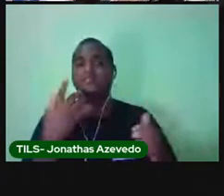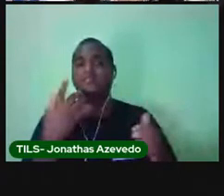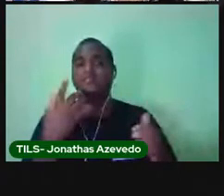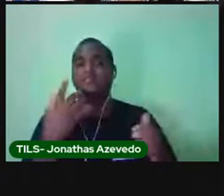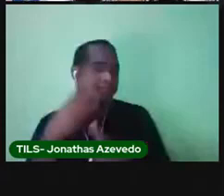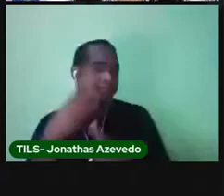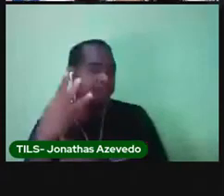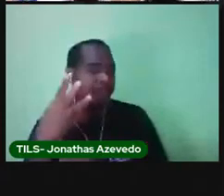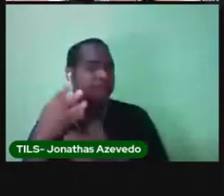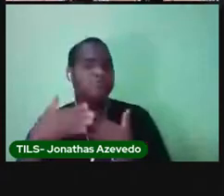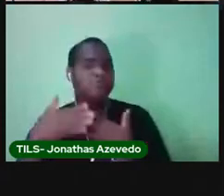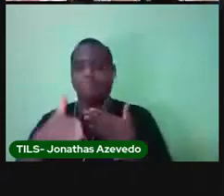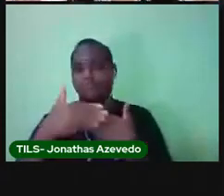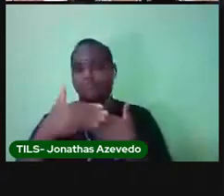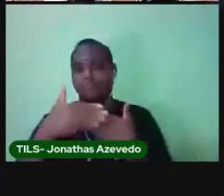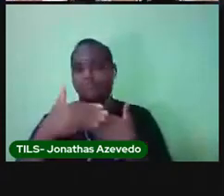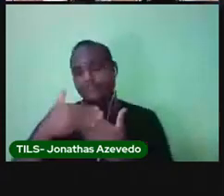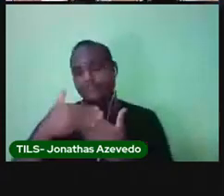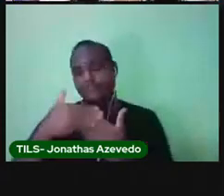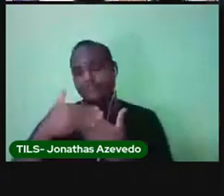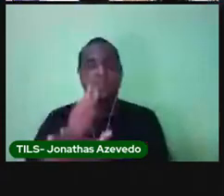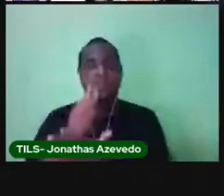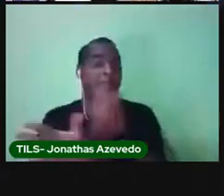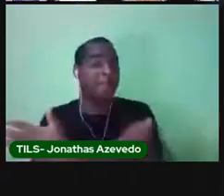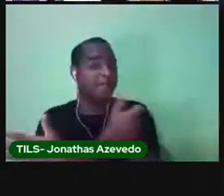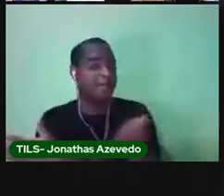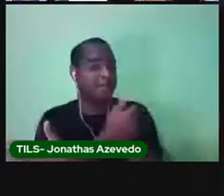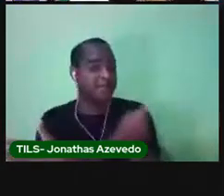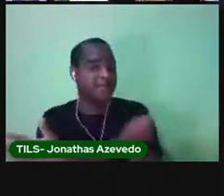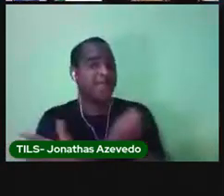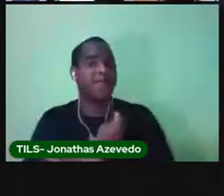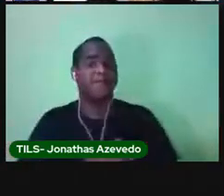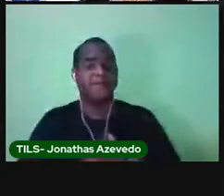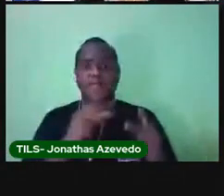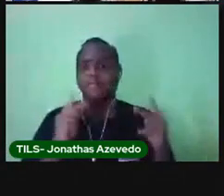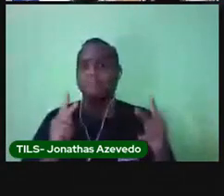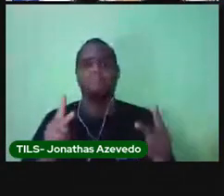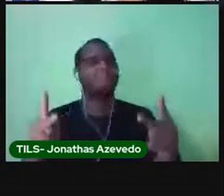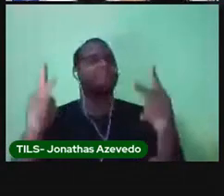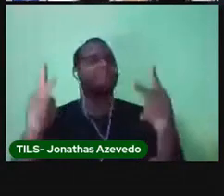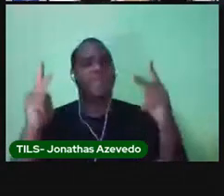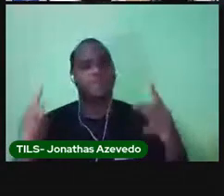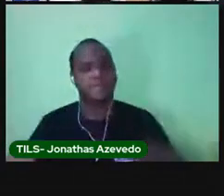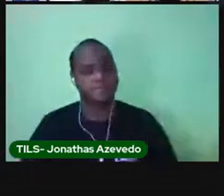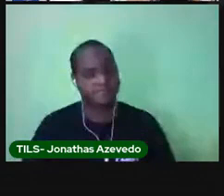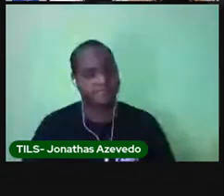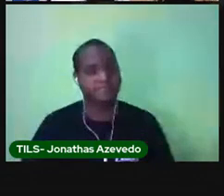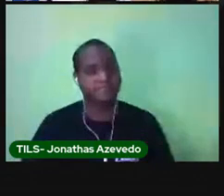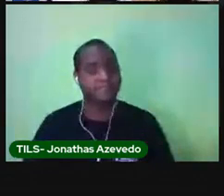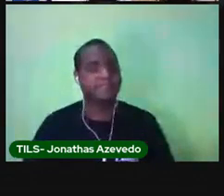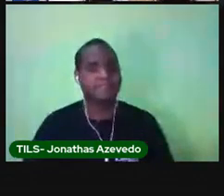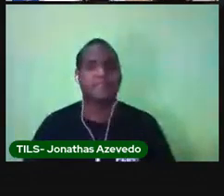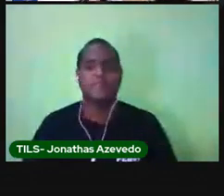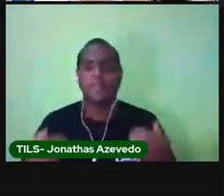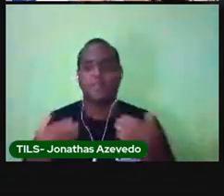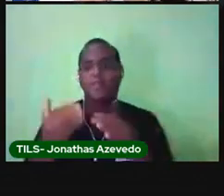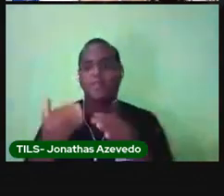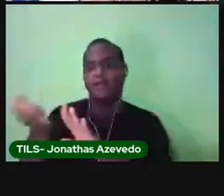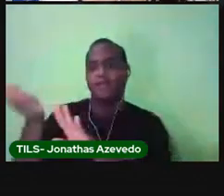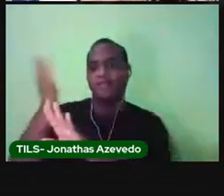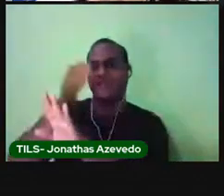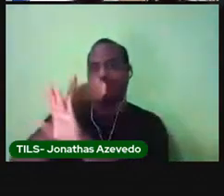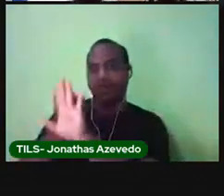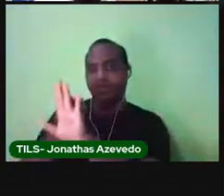vacina ao longo da vida por um determinado período. Na parte de trás, deve ter os carimbos.